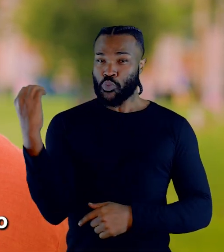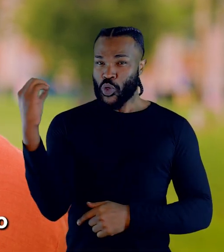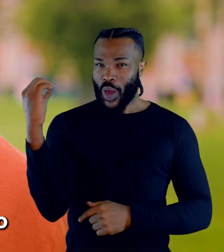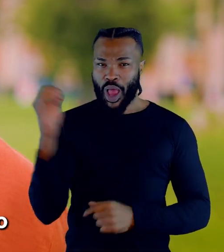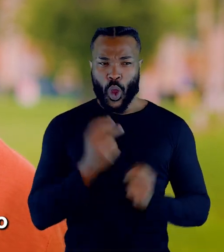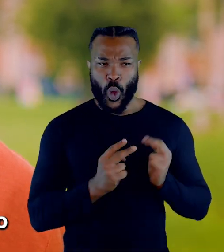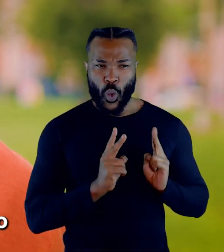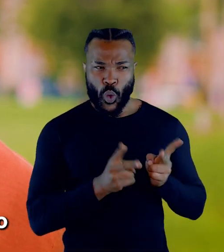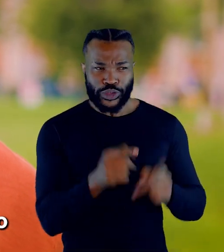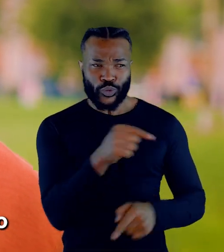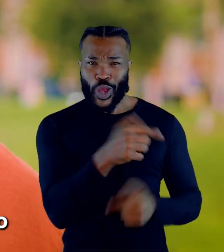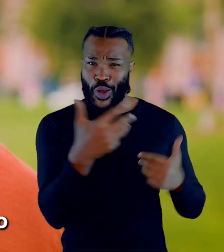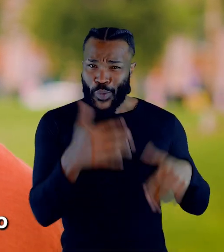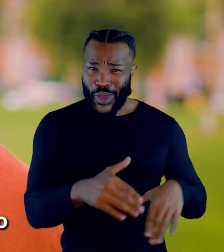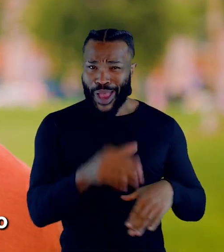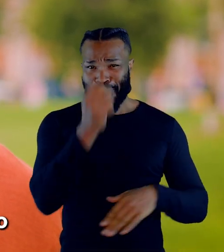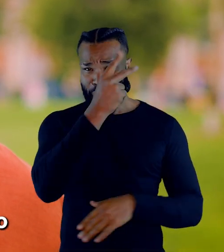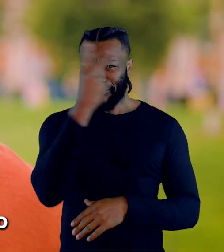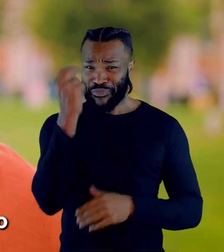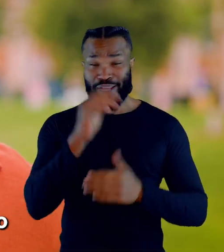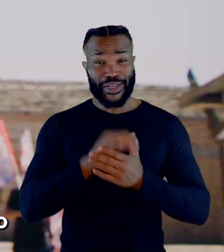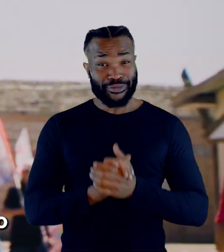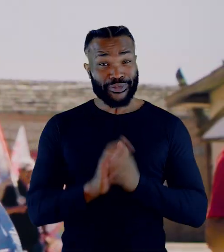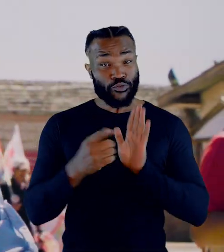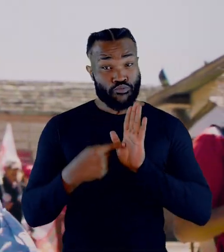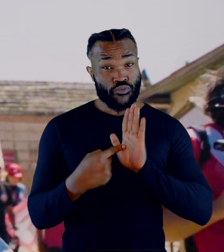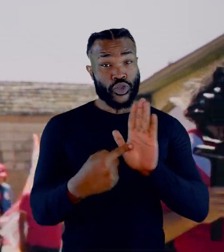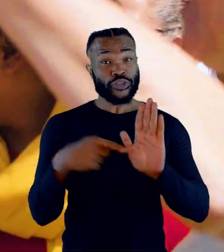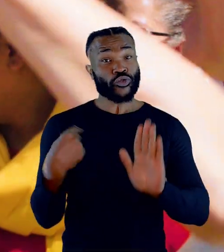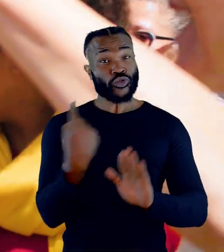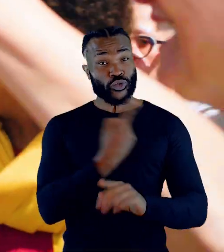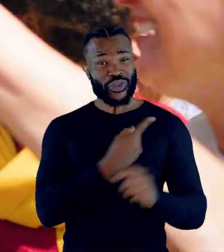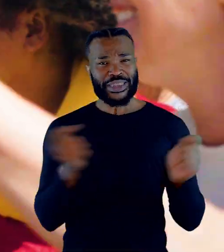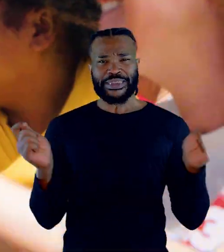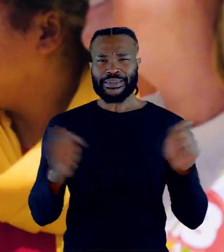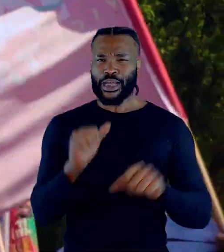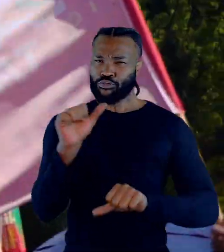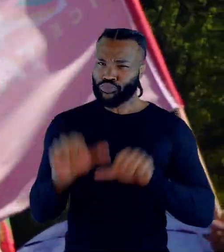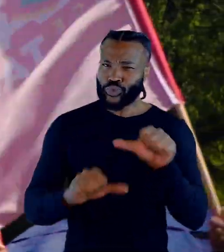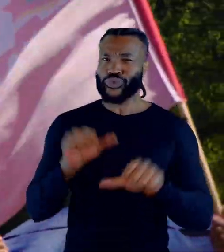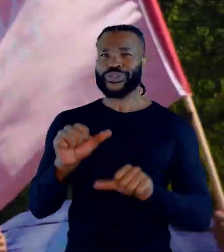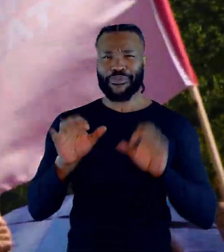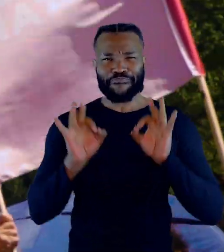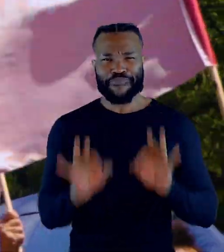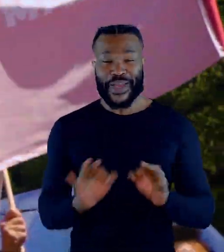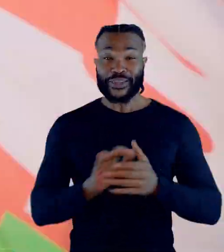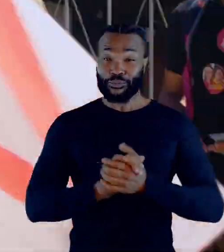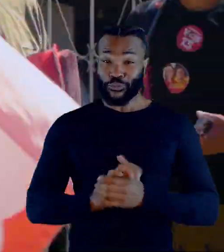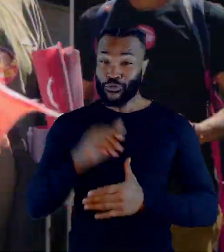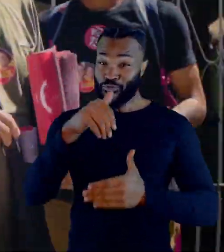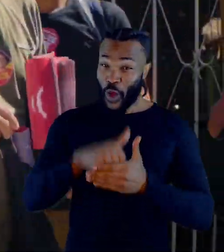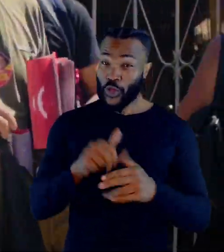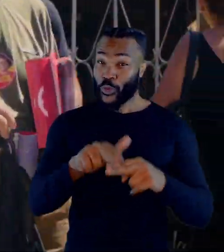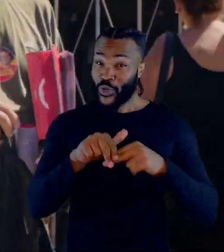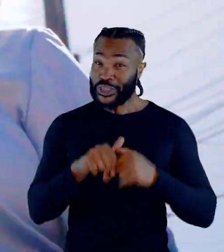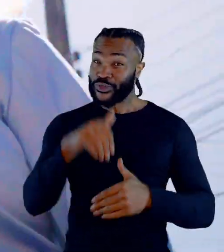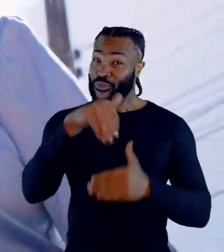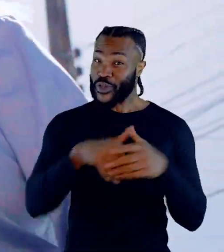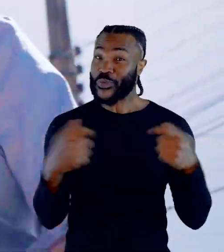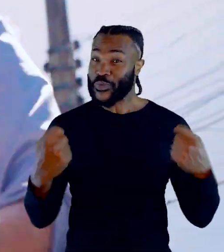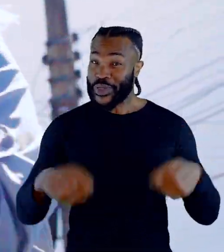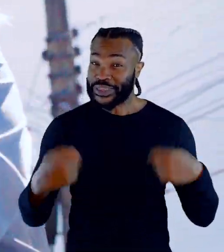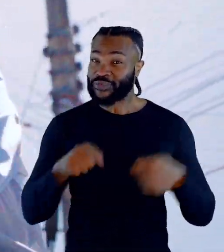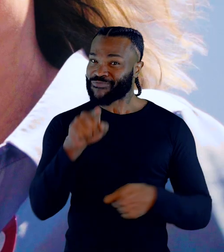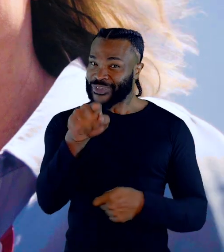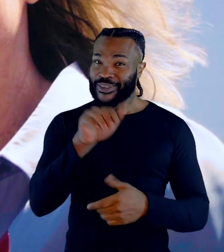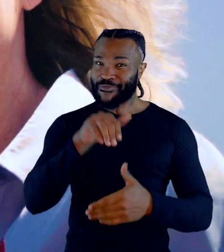-alegrenses não quer a continuidade do atual prefeito. E mostram que nós podemos virar essa eleição. Para isso, tu tens que